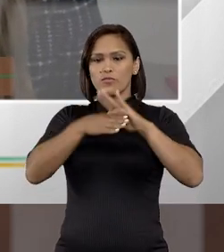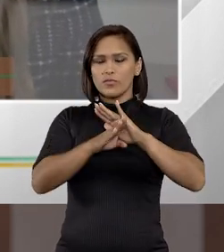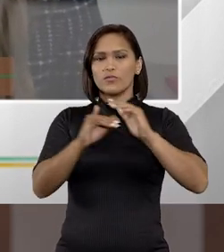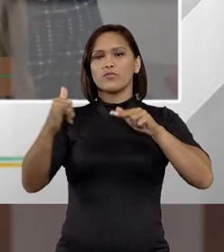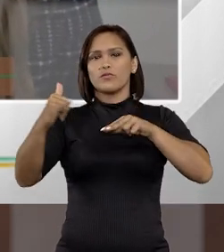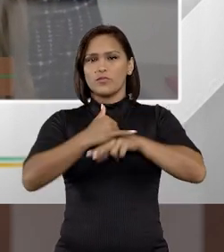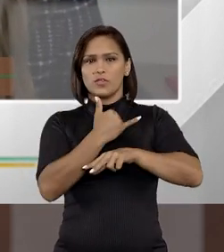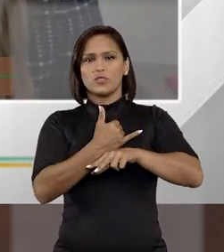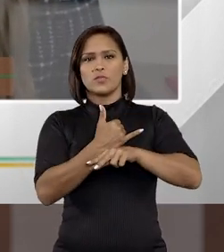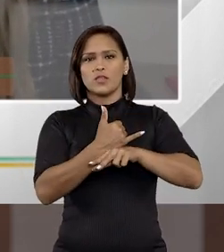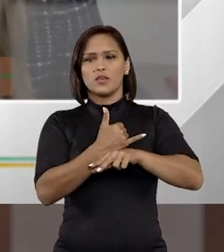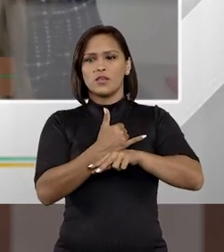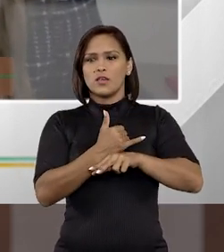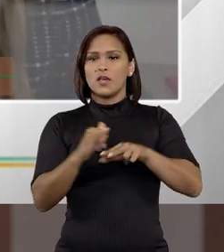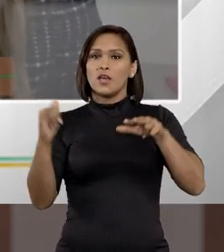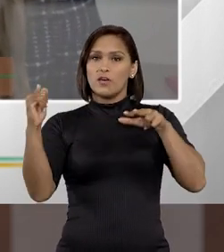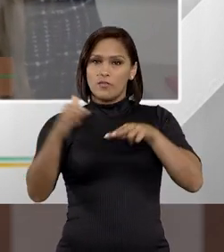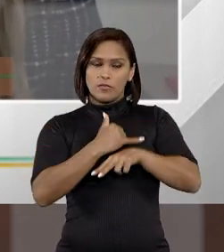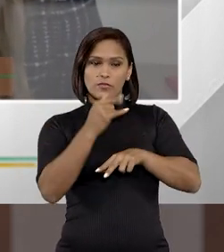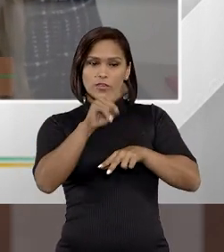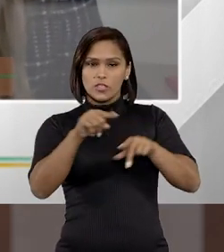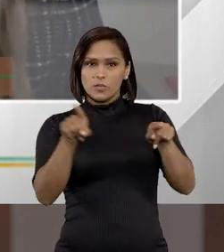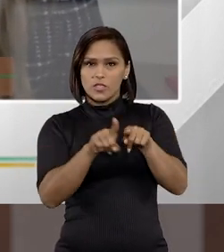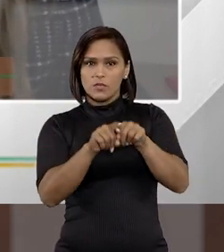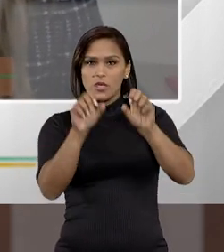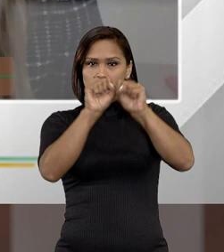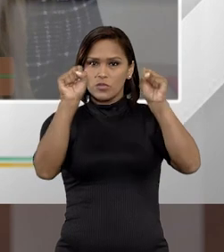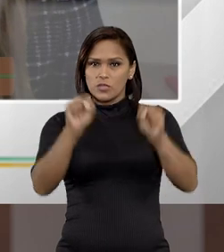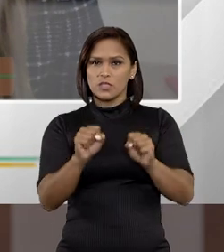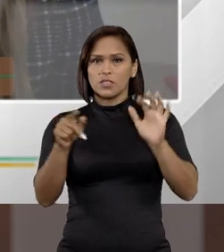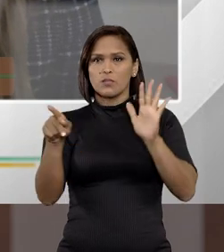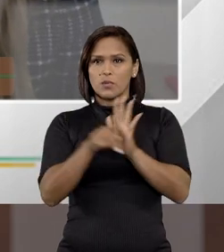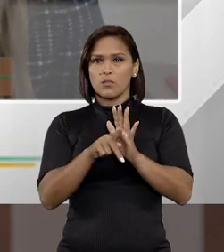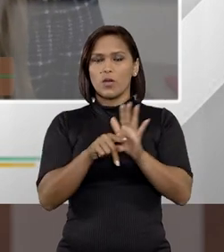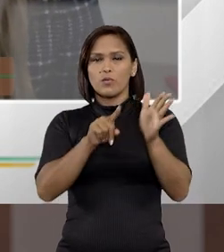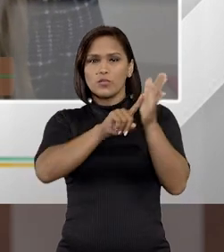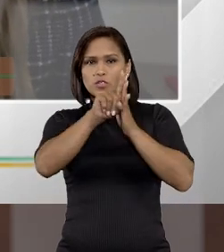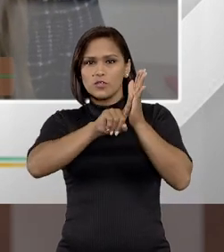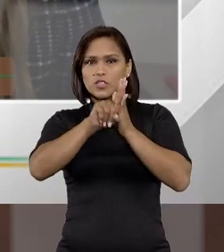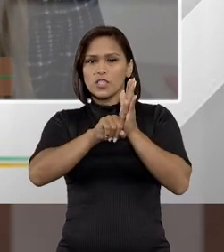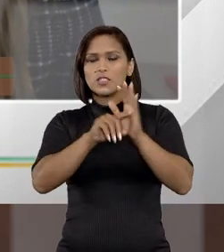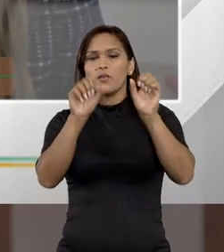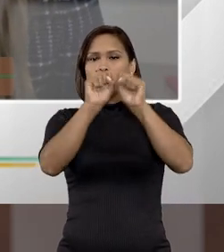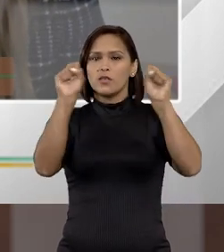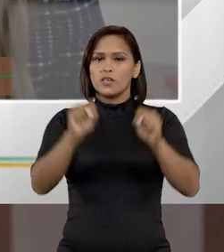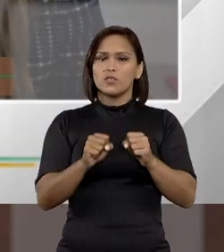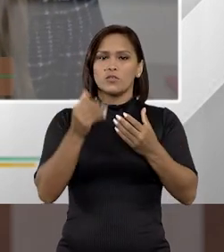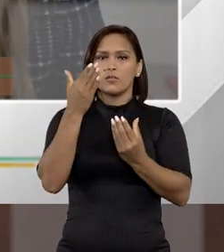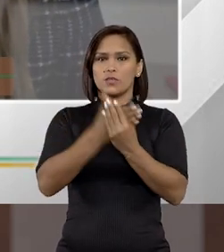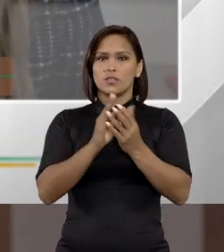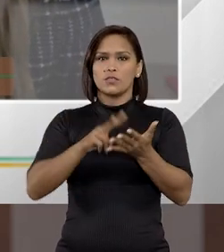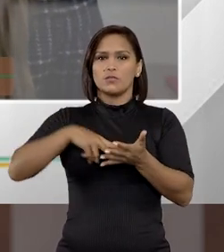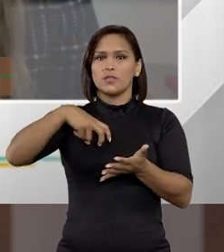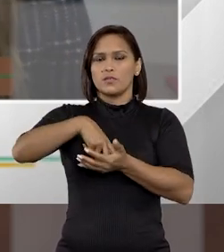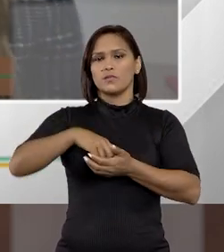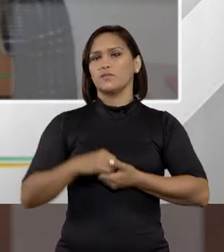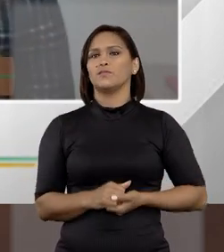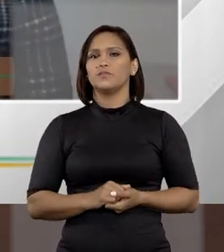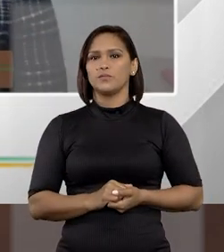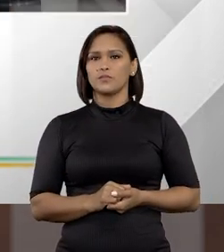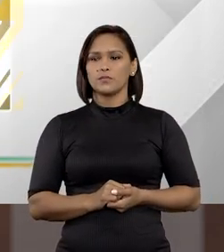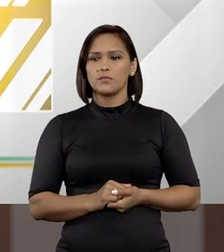introduzir a vítima dentro, introduzir a vítima no sistema aí de investigação e no sistema processual penal.